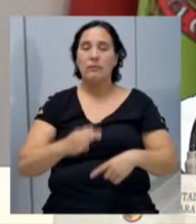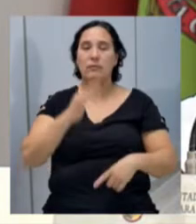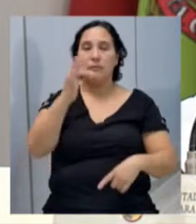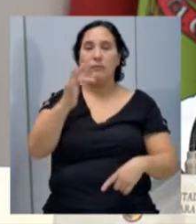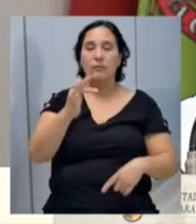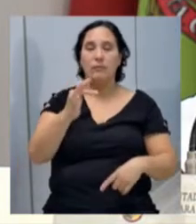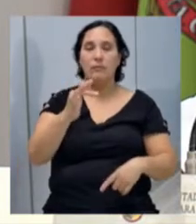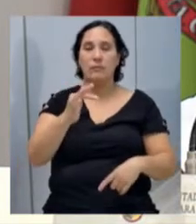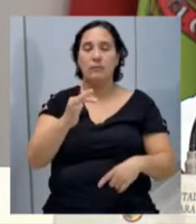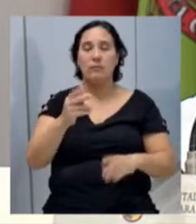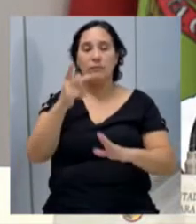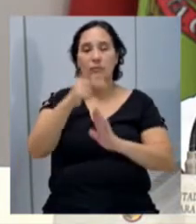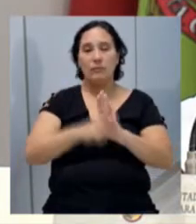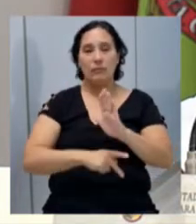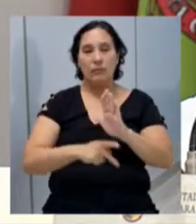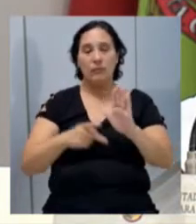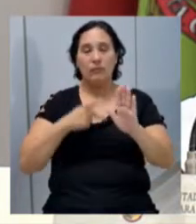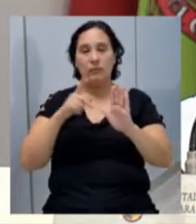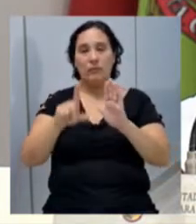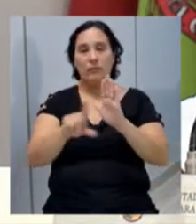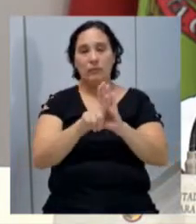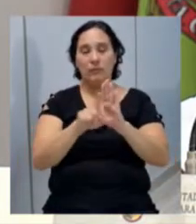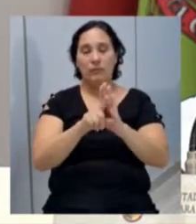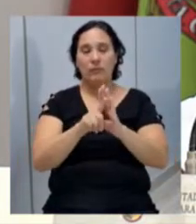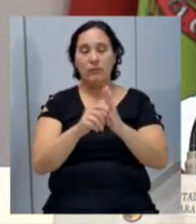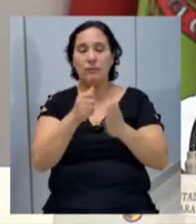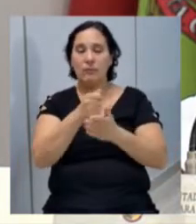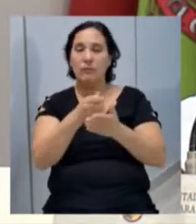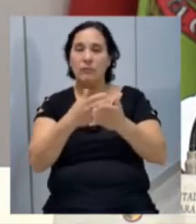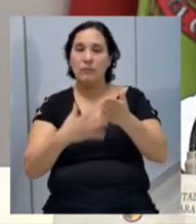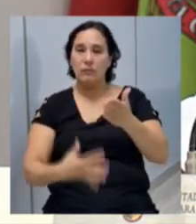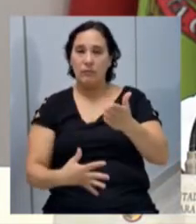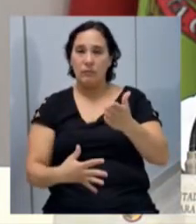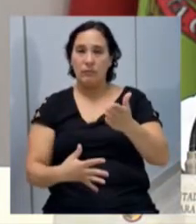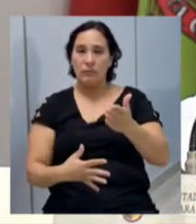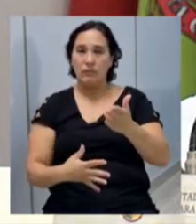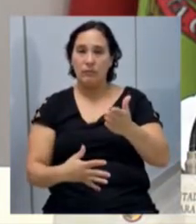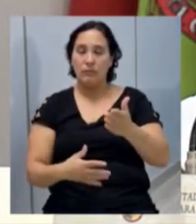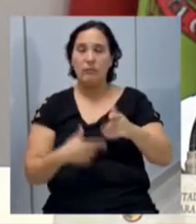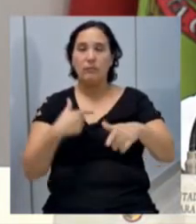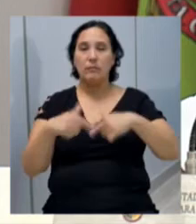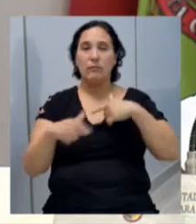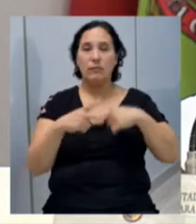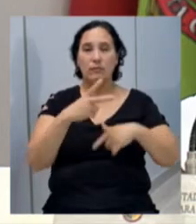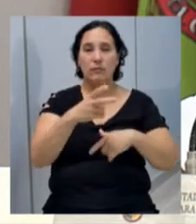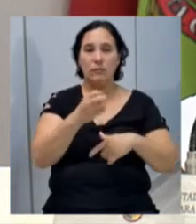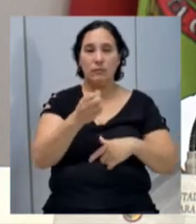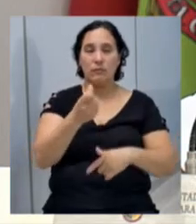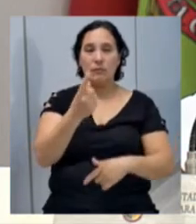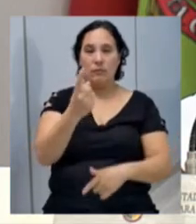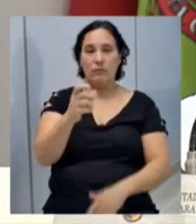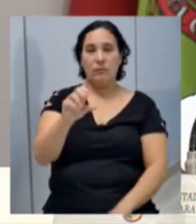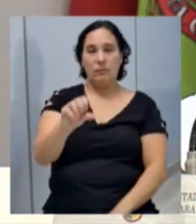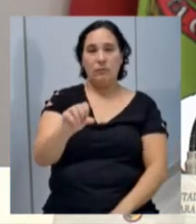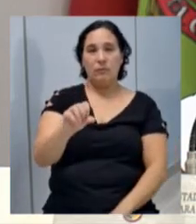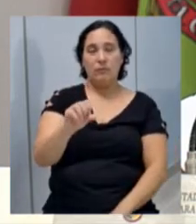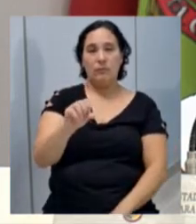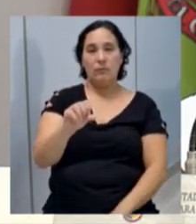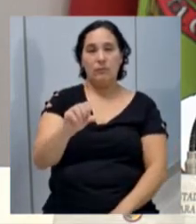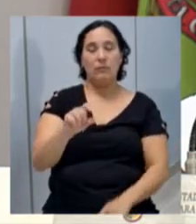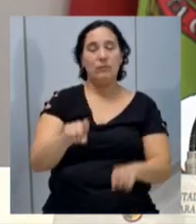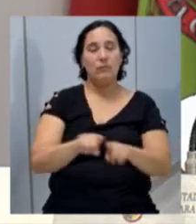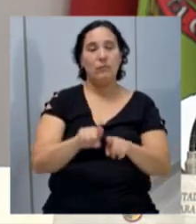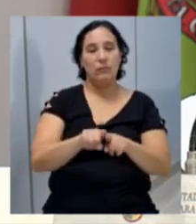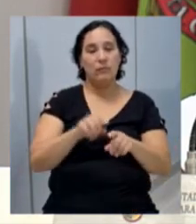Me refiro aos projetos que tratam da Lei de Diretrizes Orçamentárias para o exercício de 2019 e sobre o